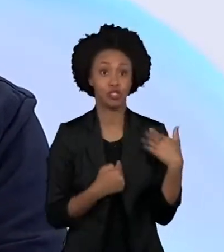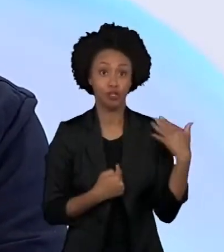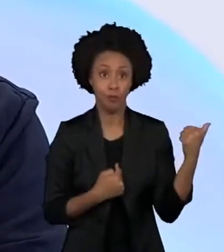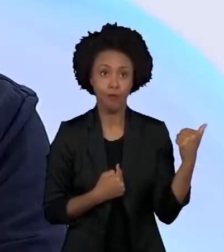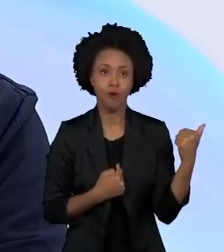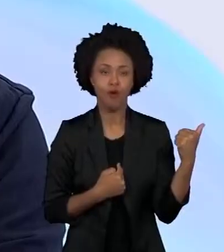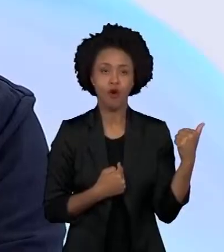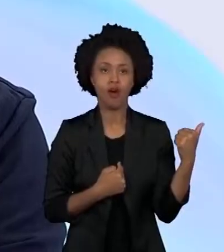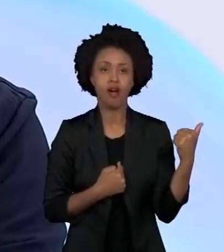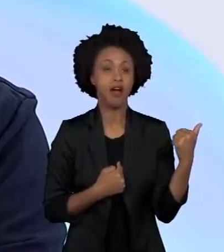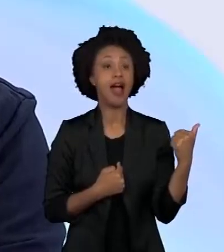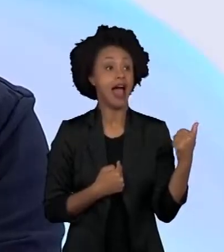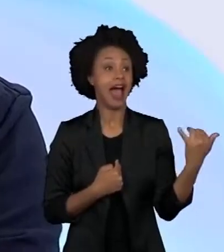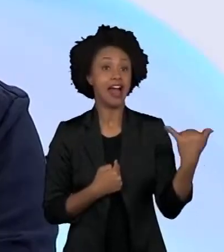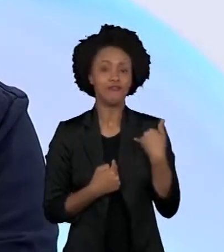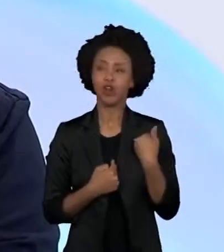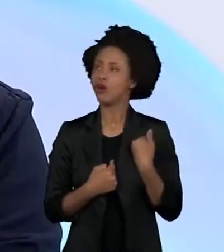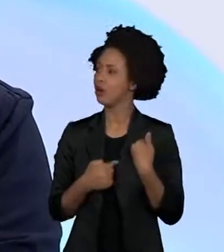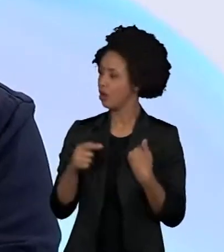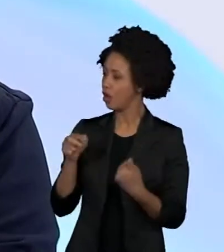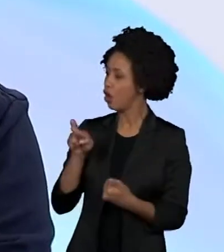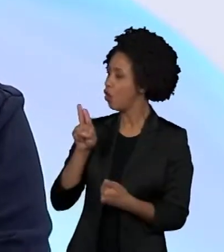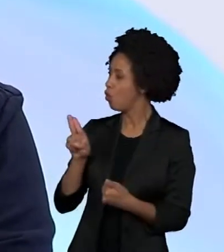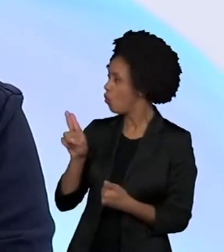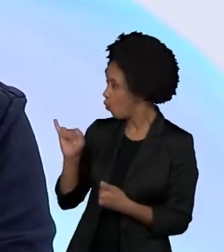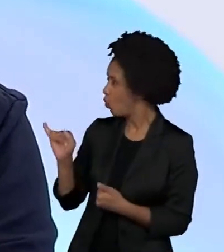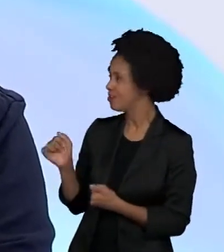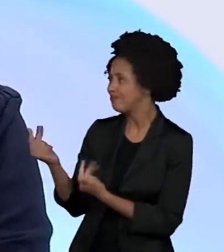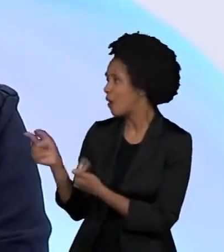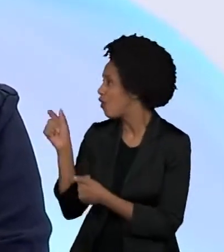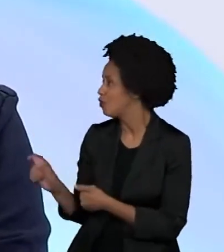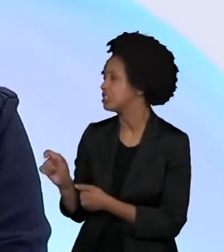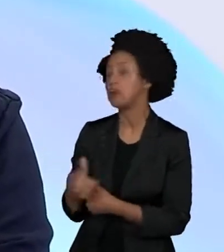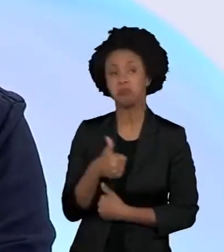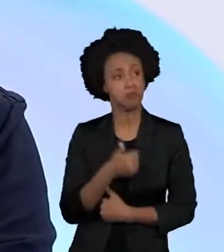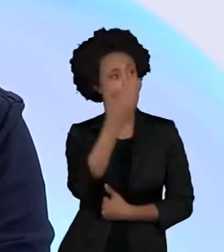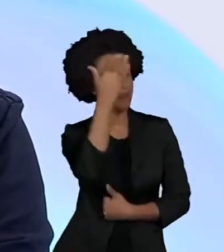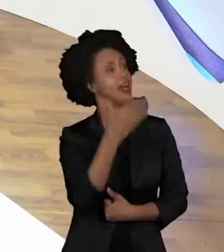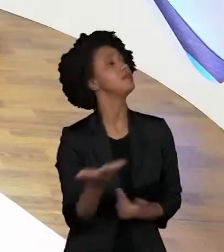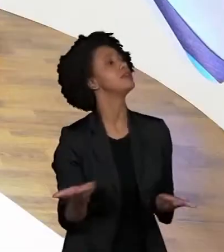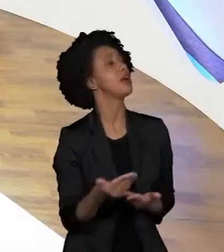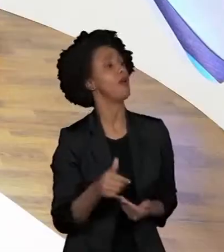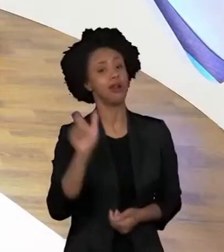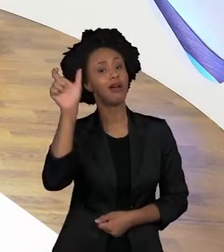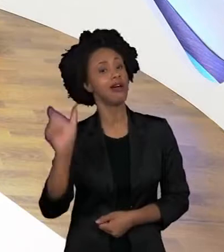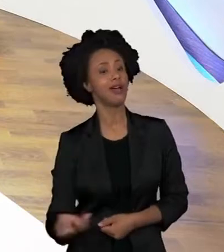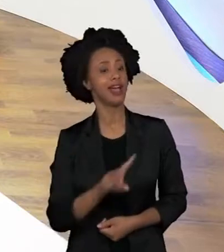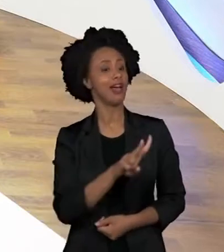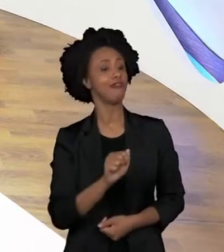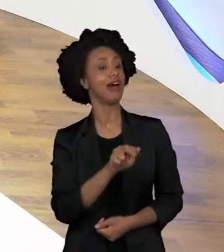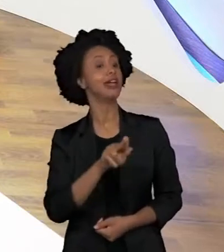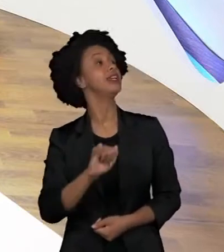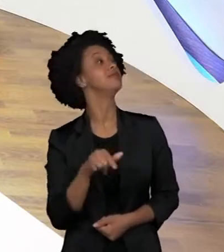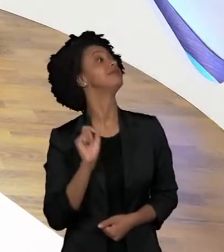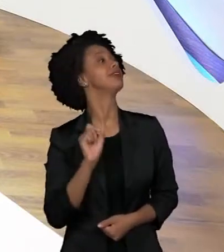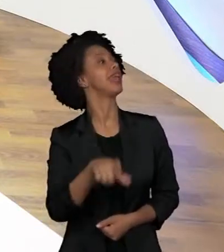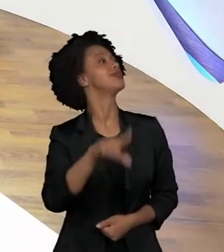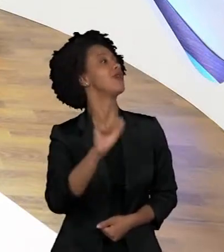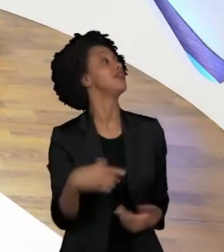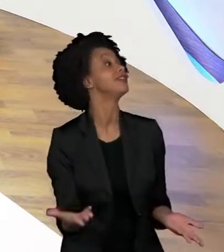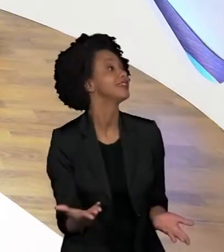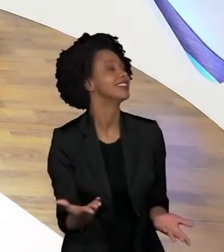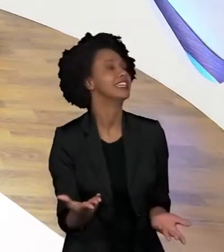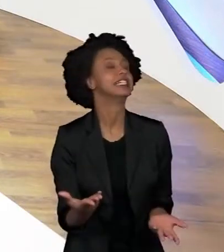ele falou, o Rui é você, né, Luiz? Eu falei, tá, obrigado. Agora vamos escolher a Vani. Quando eu falo da...